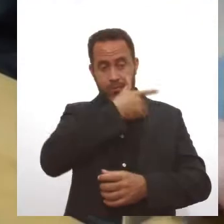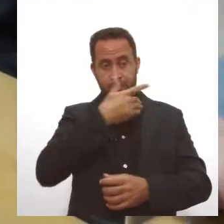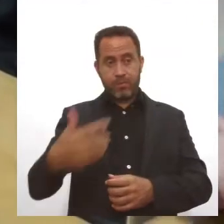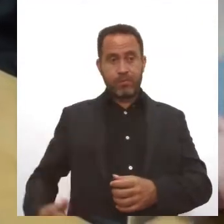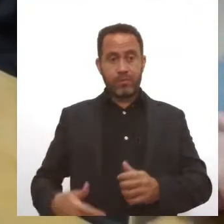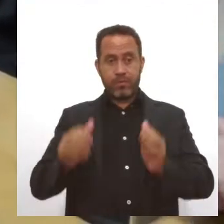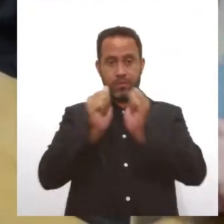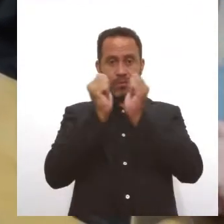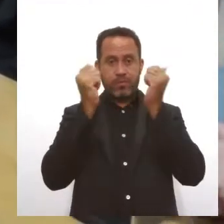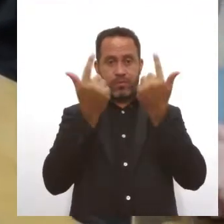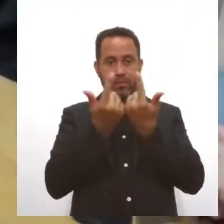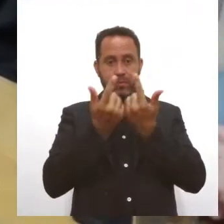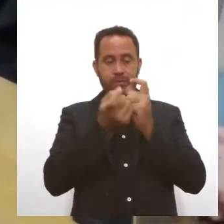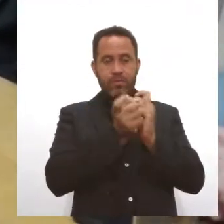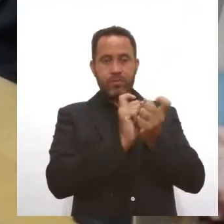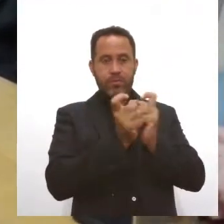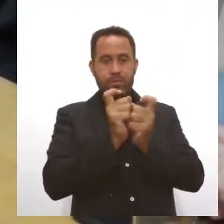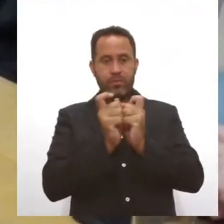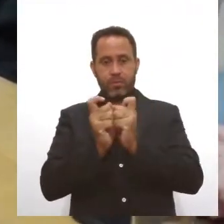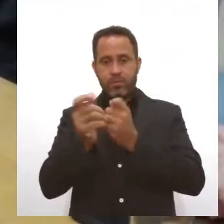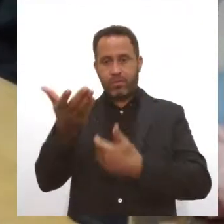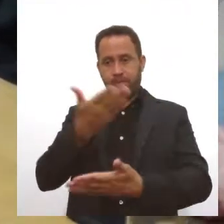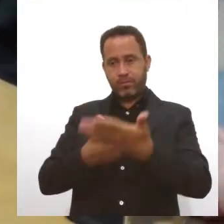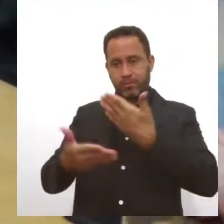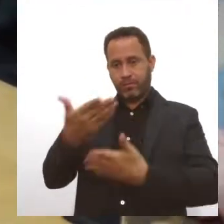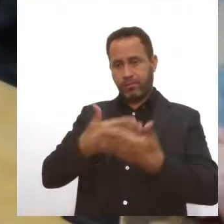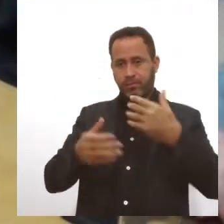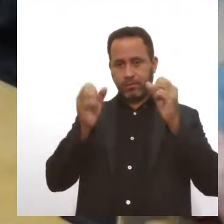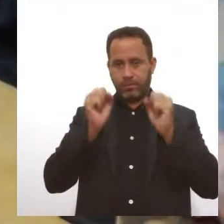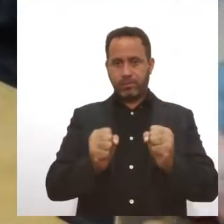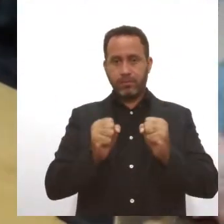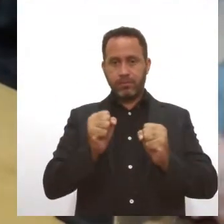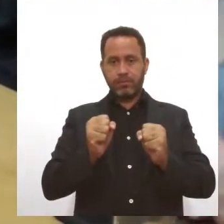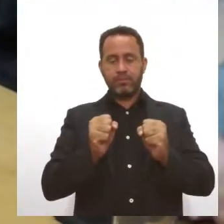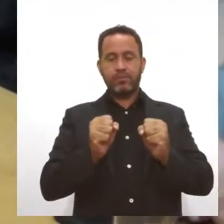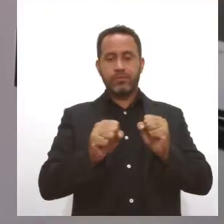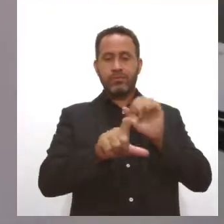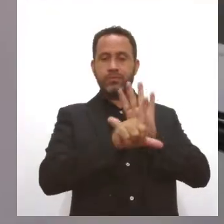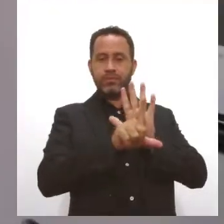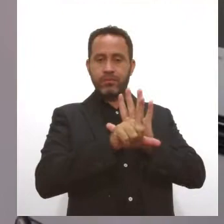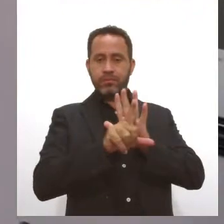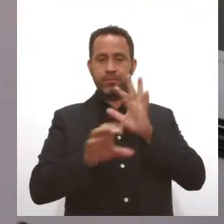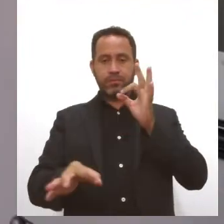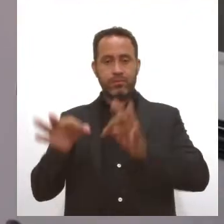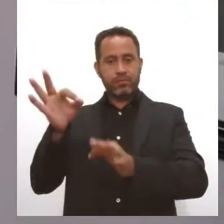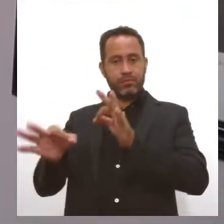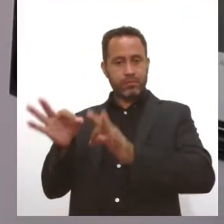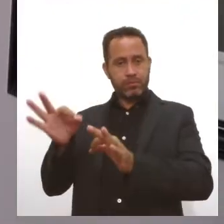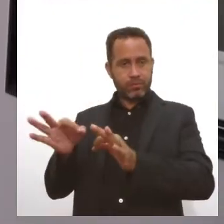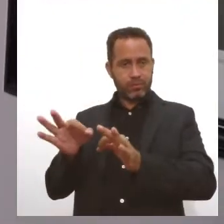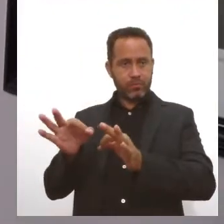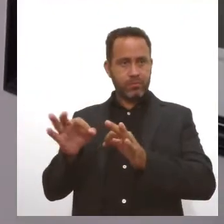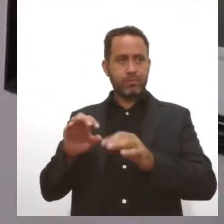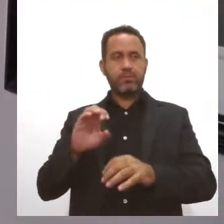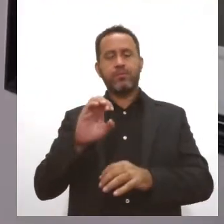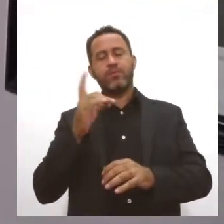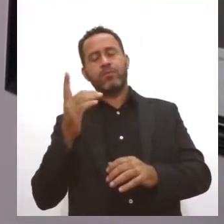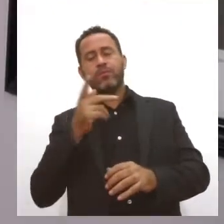Legislativa, comentou a relação entre o poder legislativo e o poder judiciário. É uma visita institucional,